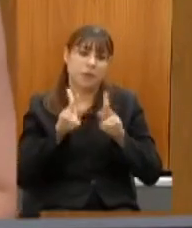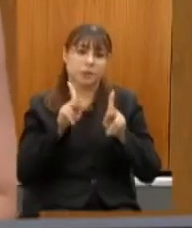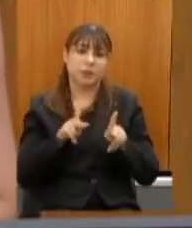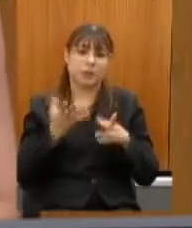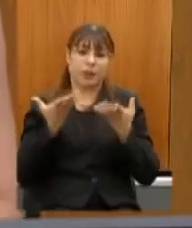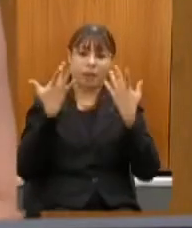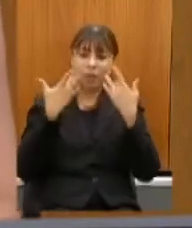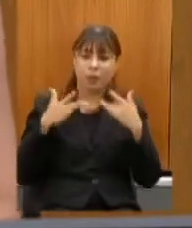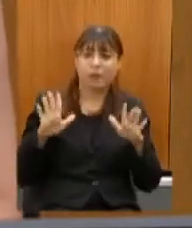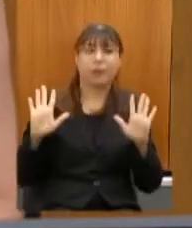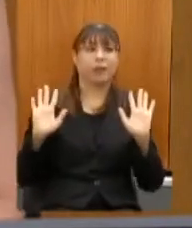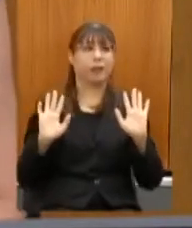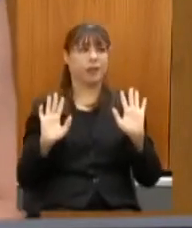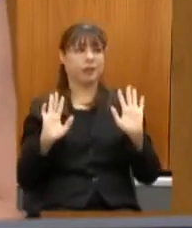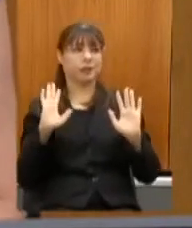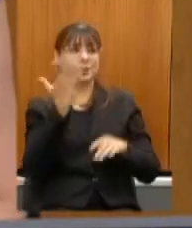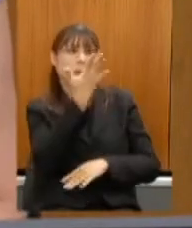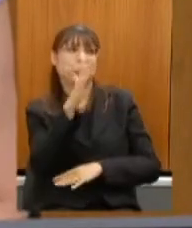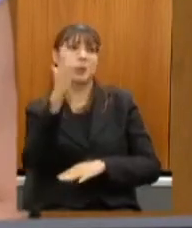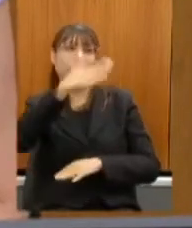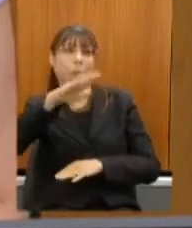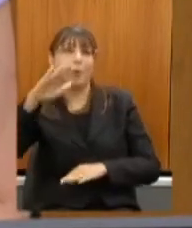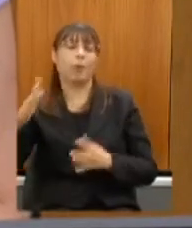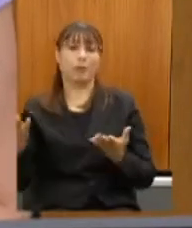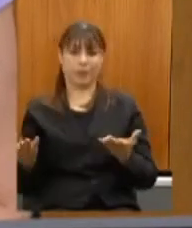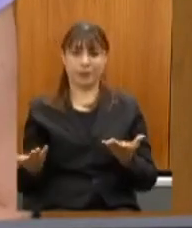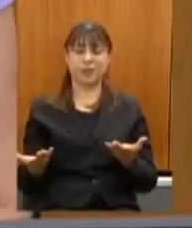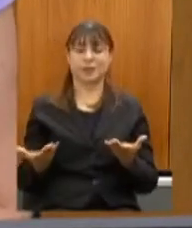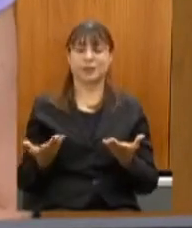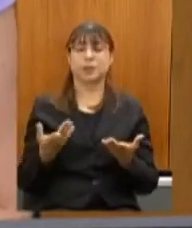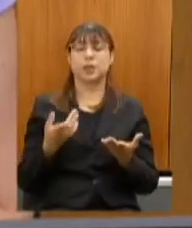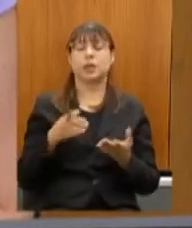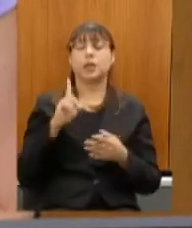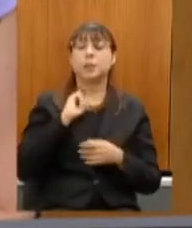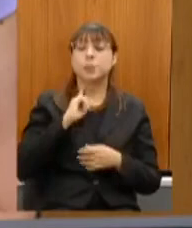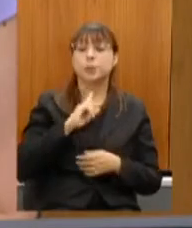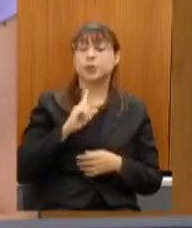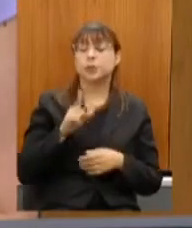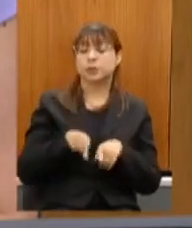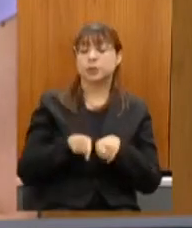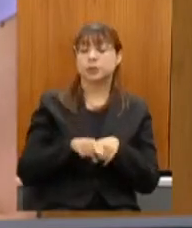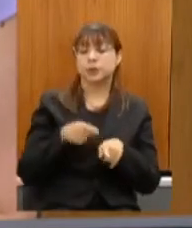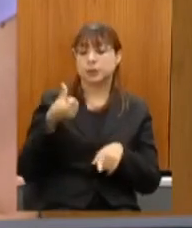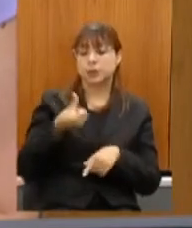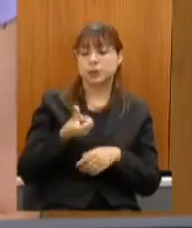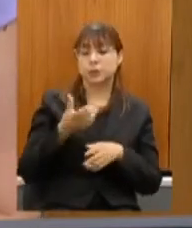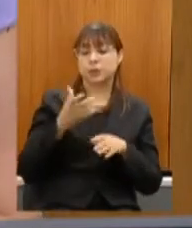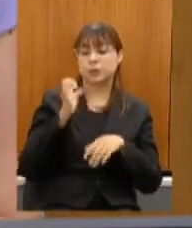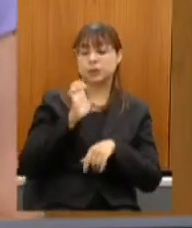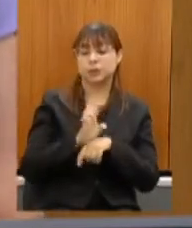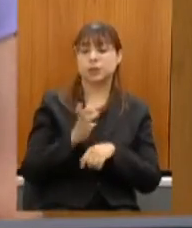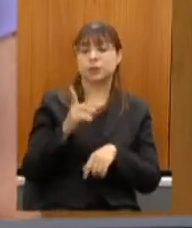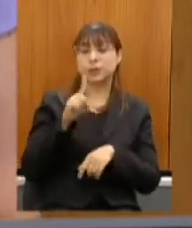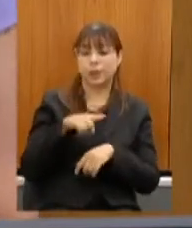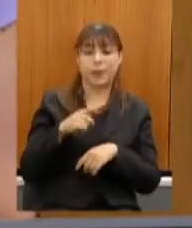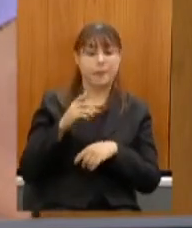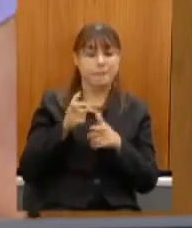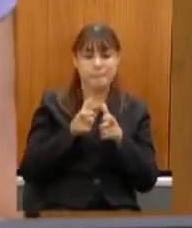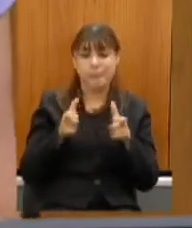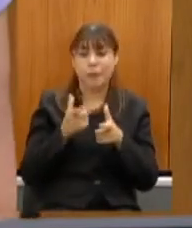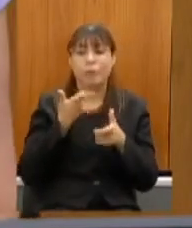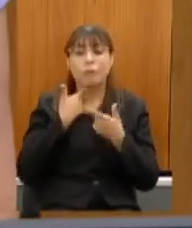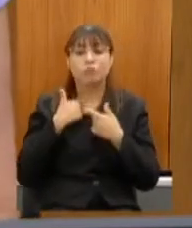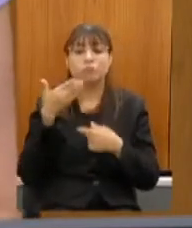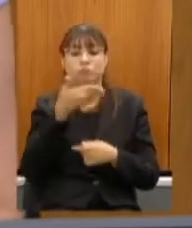importantíssimo Minas Gerais sendo o sexto estado brasileiro com maior crescimento das atividades turísticas no primeiro